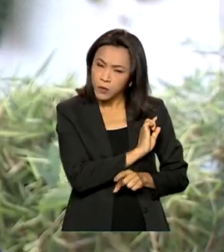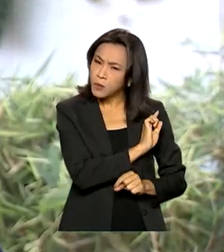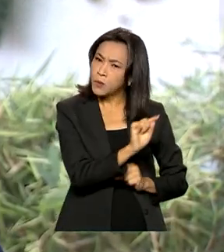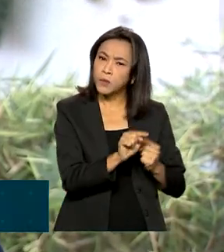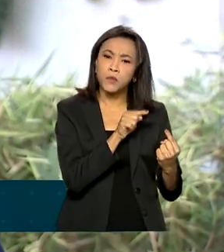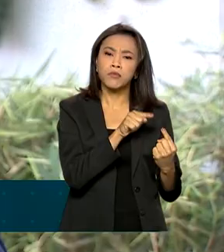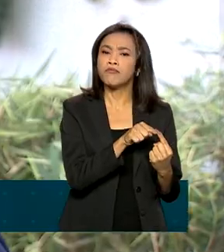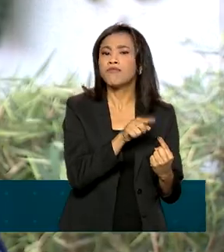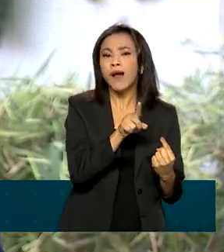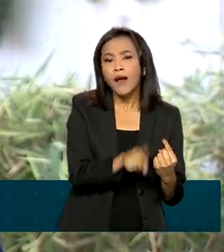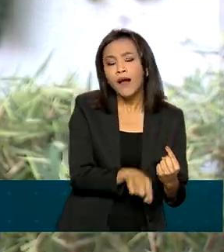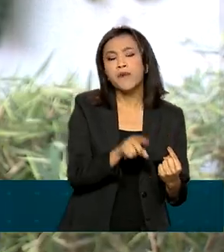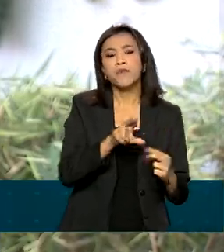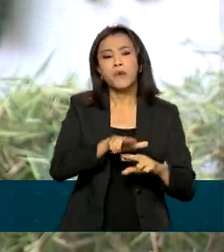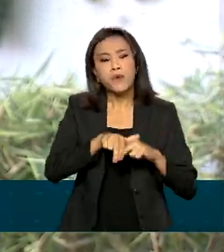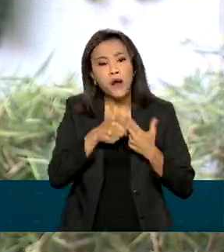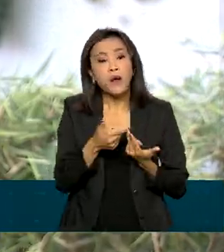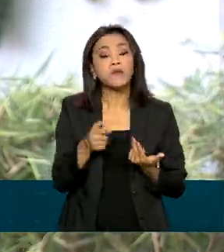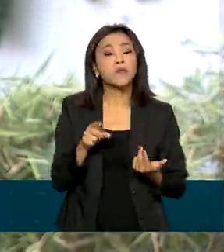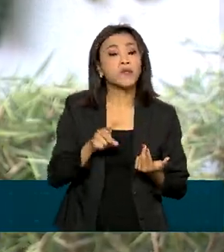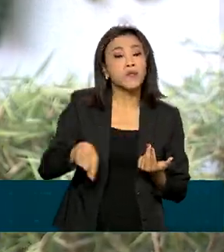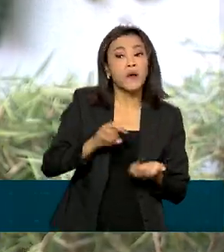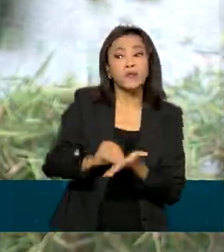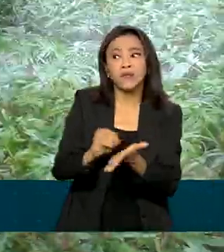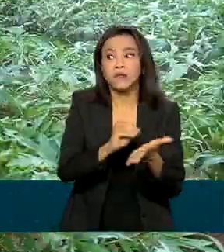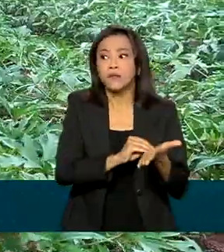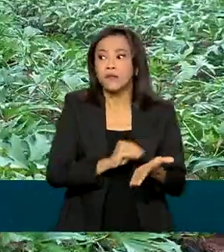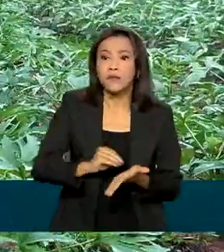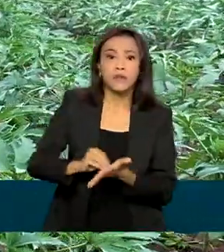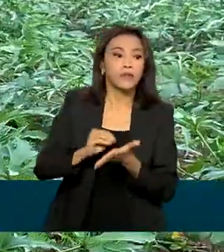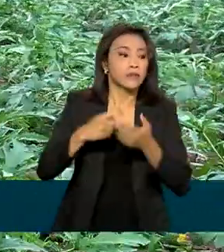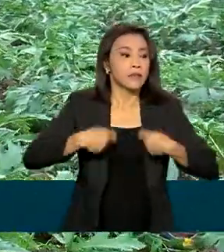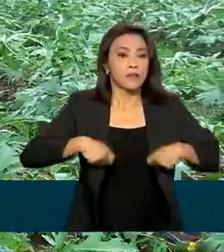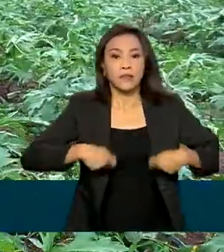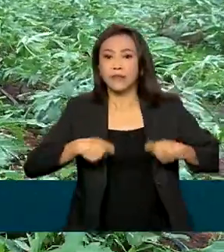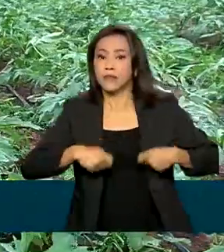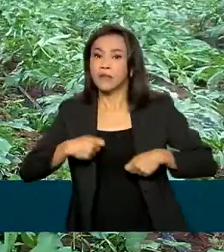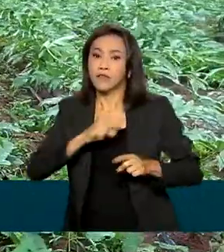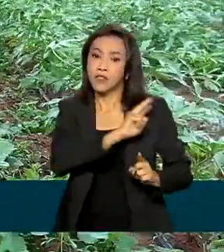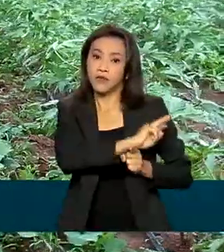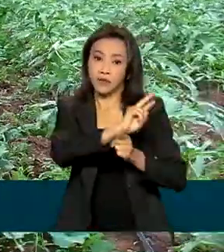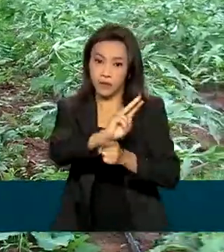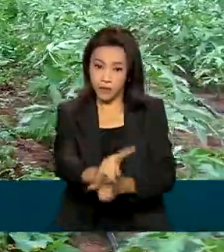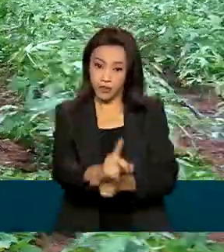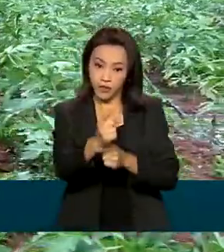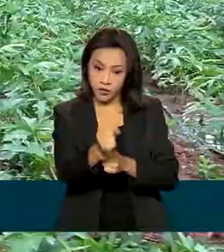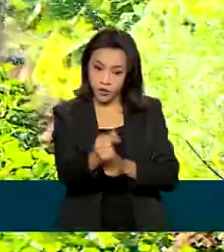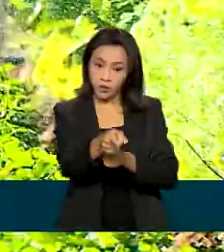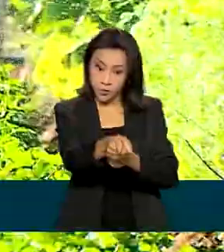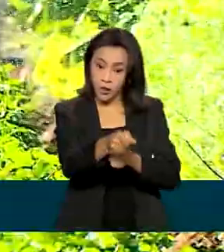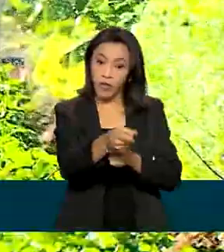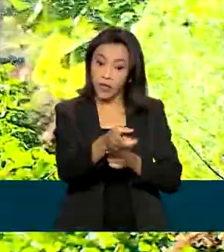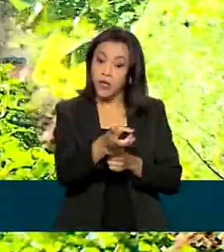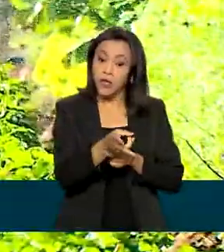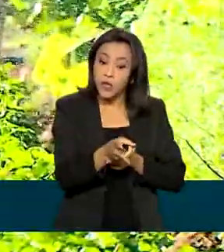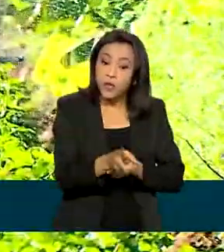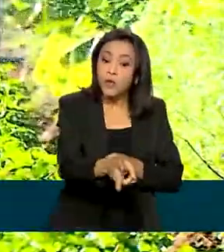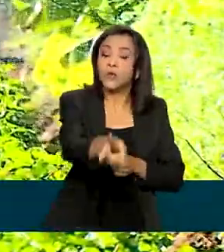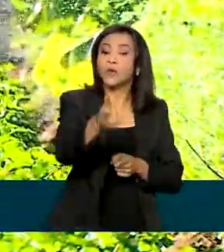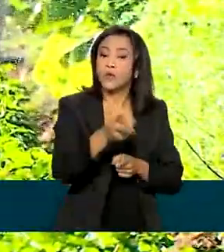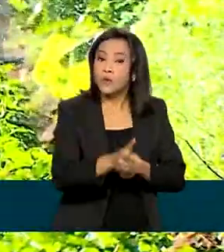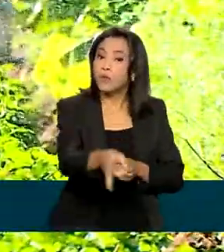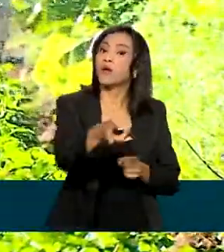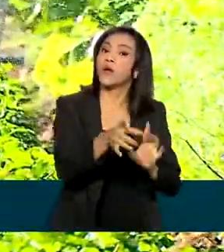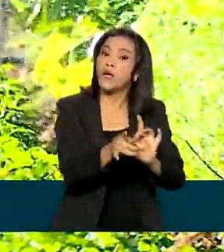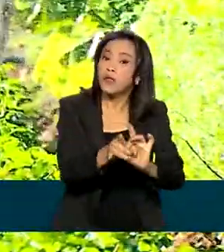aí pela forte demanda por financiamentos, né? O governo federal atua para não interromper a concessão de créditos aí no